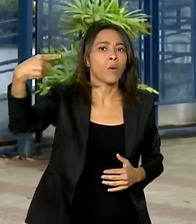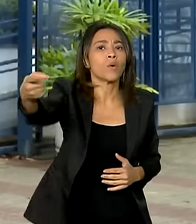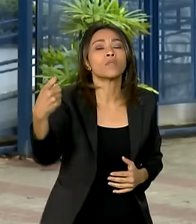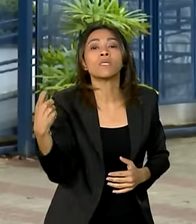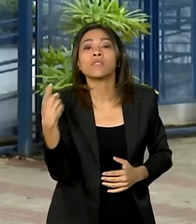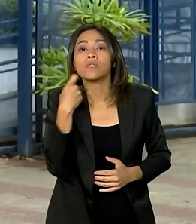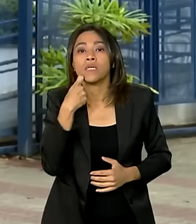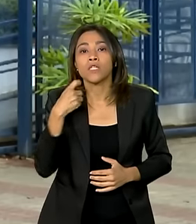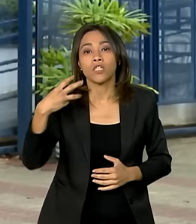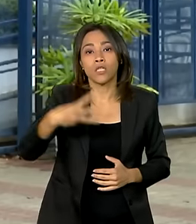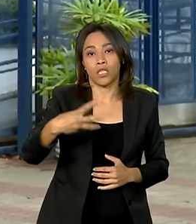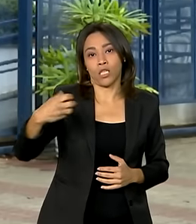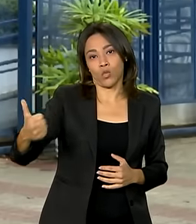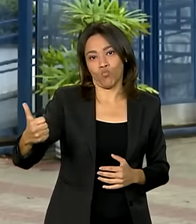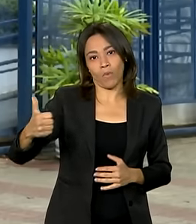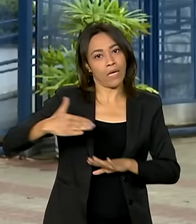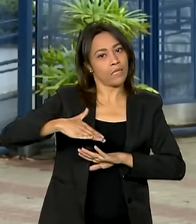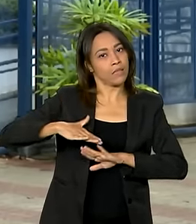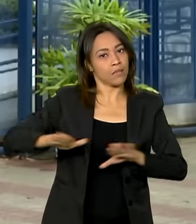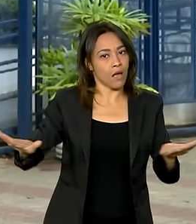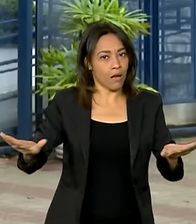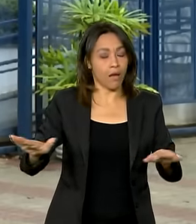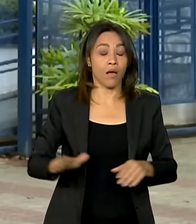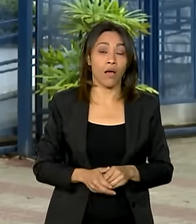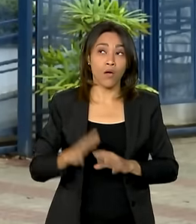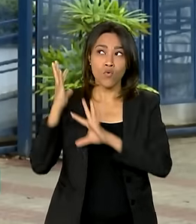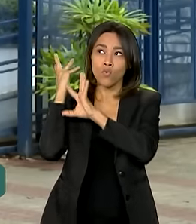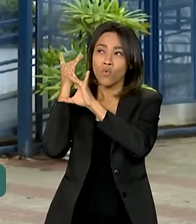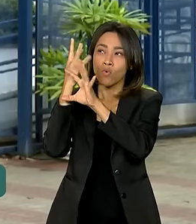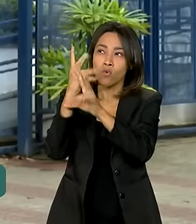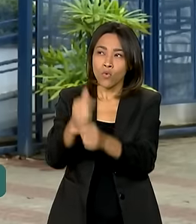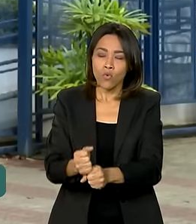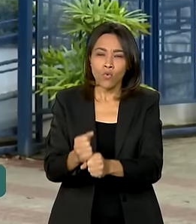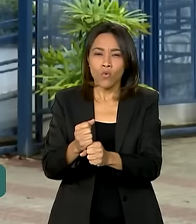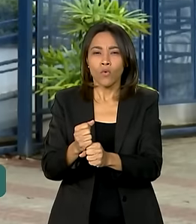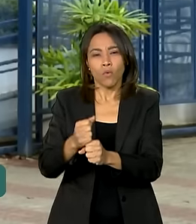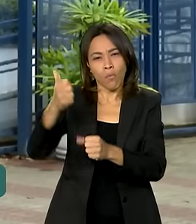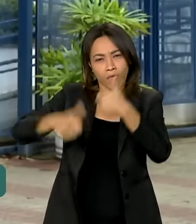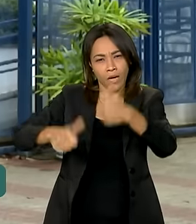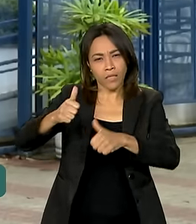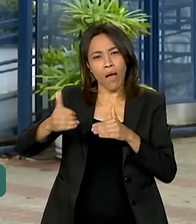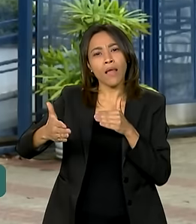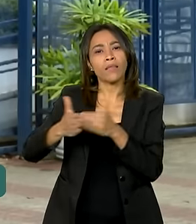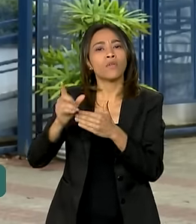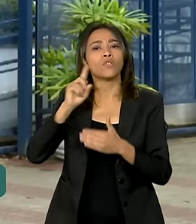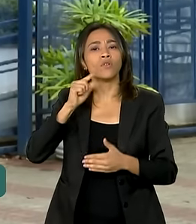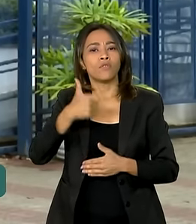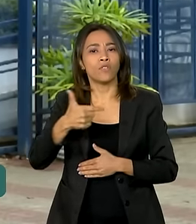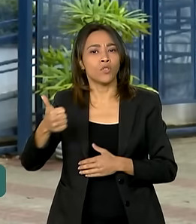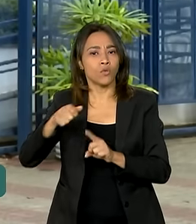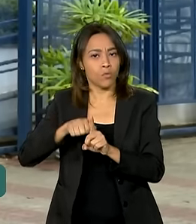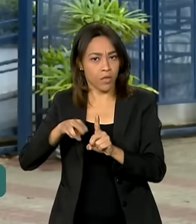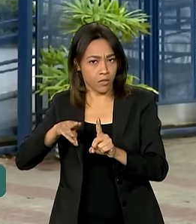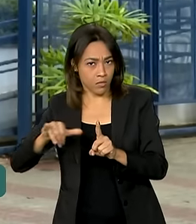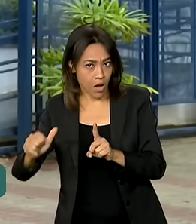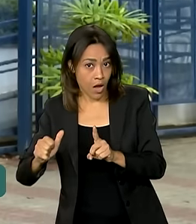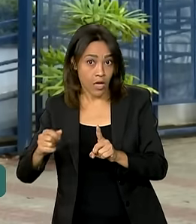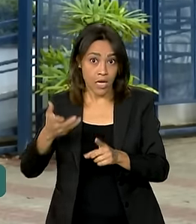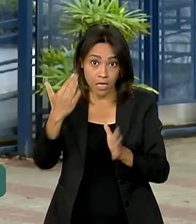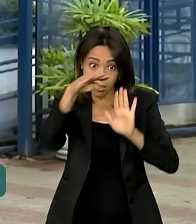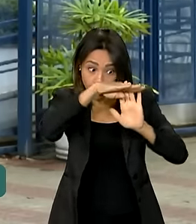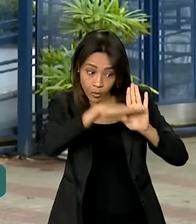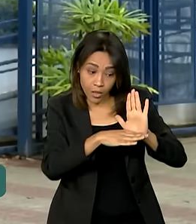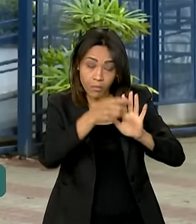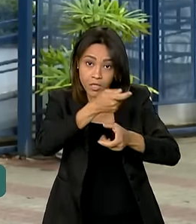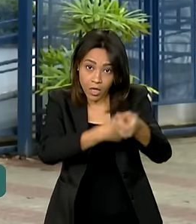dia 31. De acordo com o balanço feito, até o dia 21 de maio, o programa de renegociação já tinha